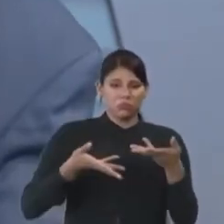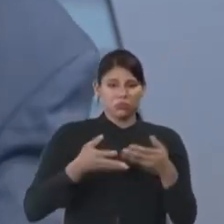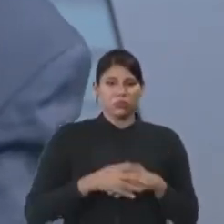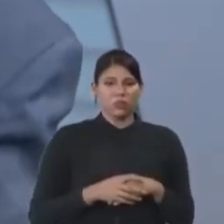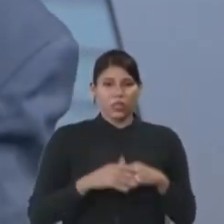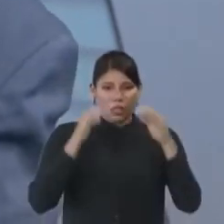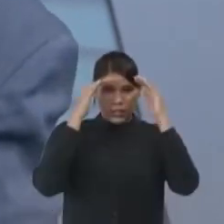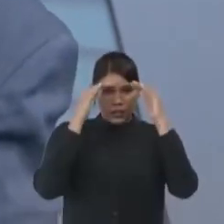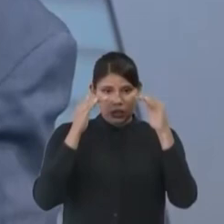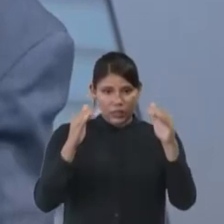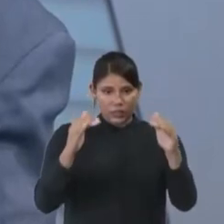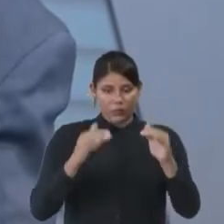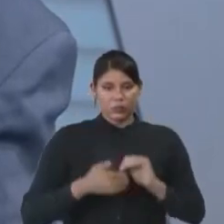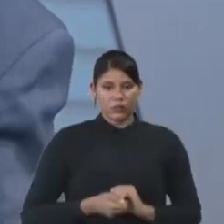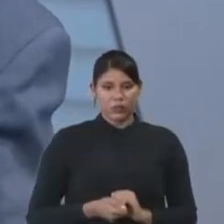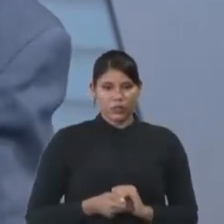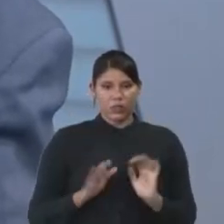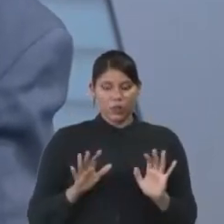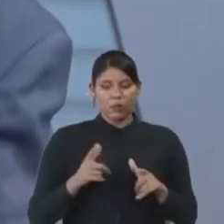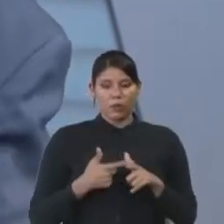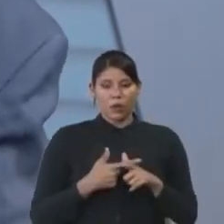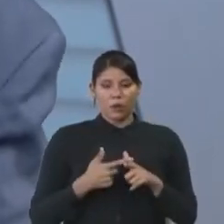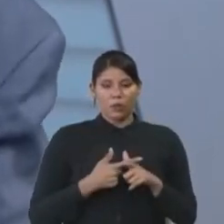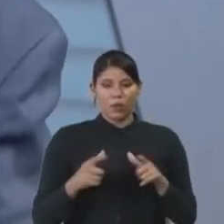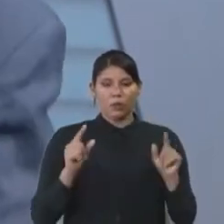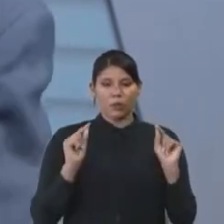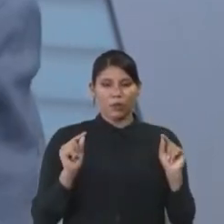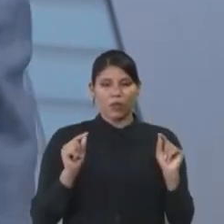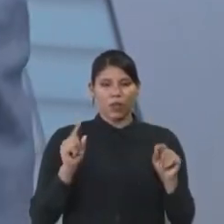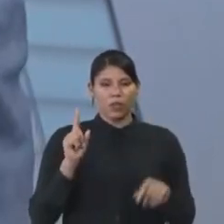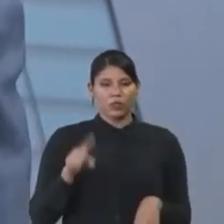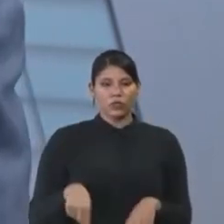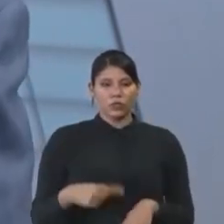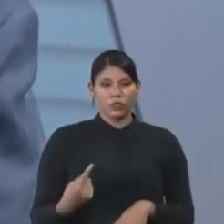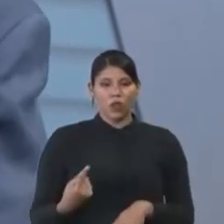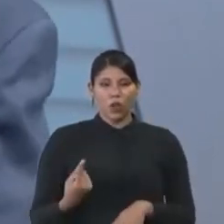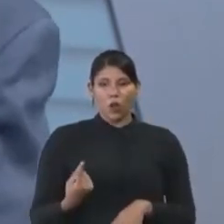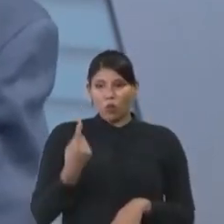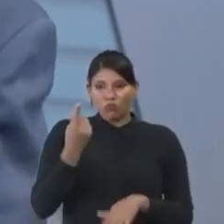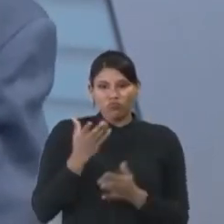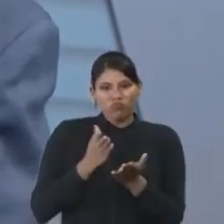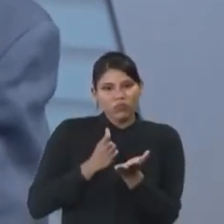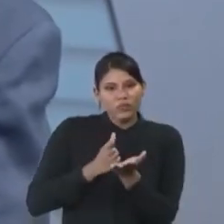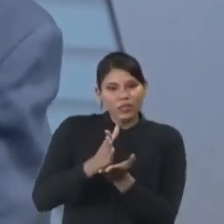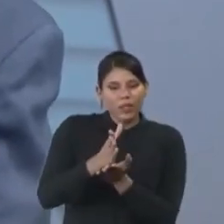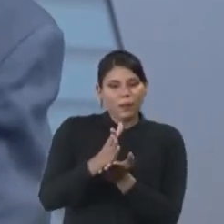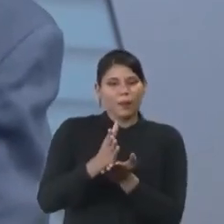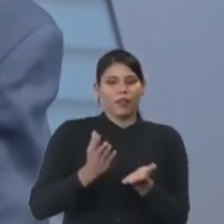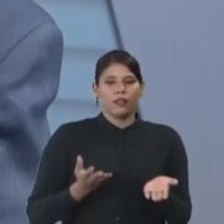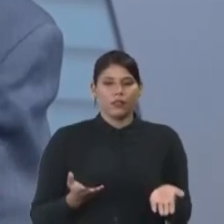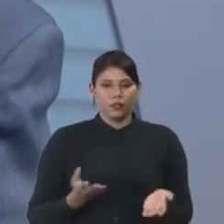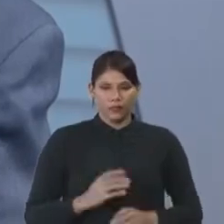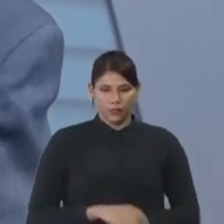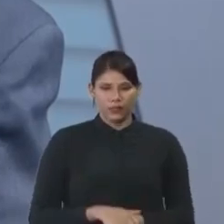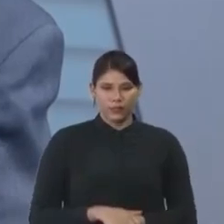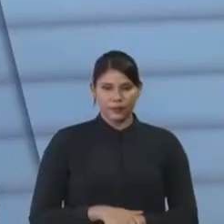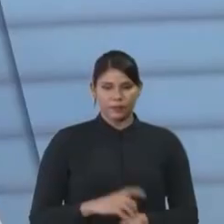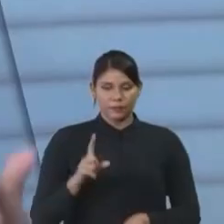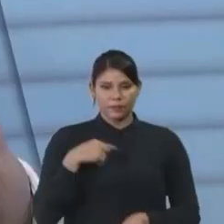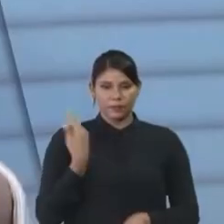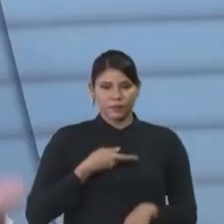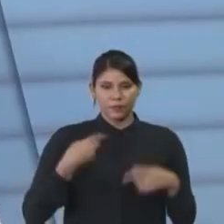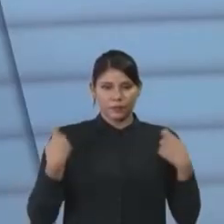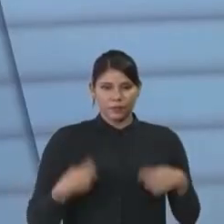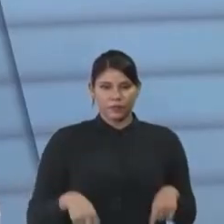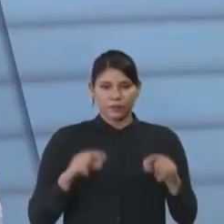respeitando o meio ambiente. O problema é porque é apenas um segmento. está ainda... Nós precisamos, Renato, que